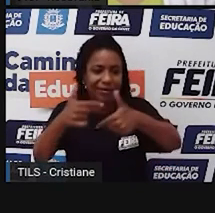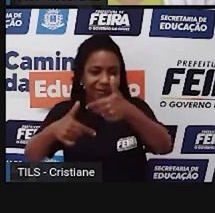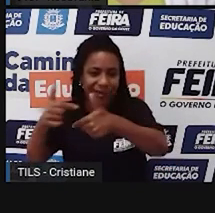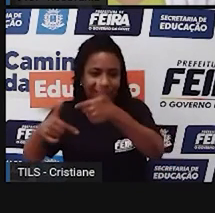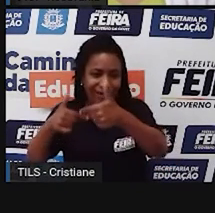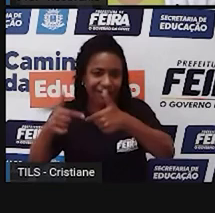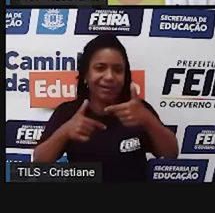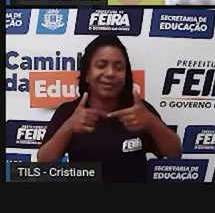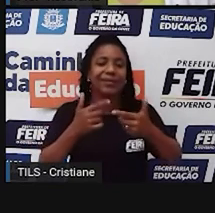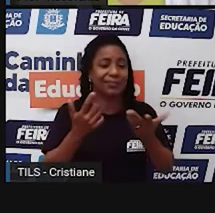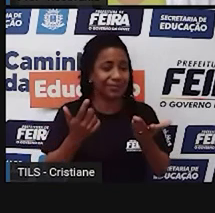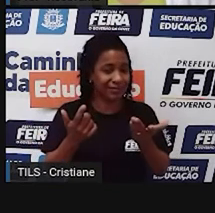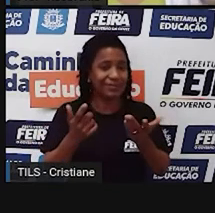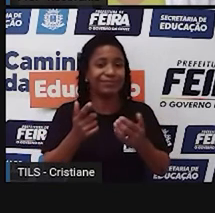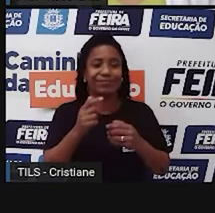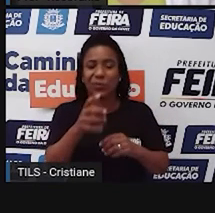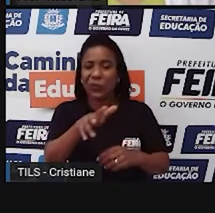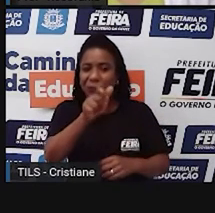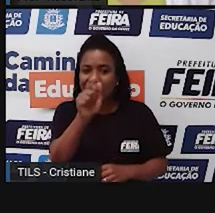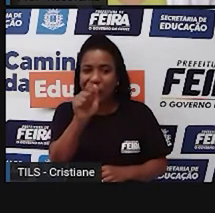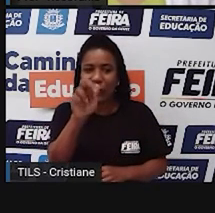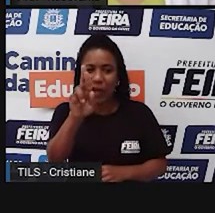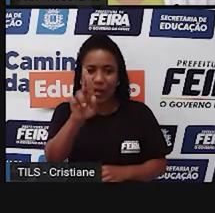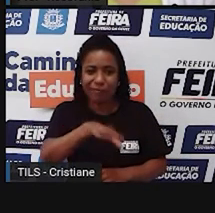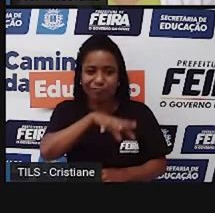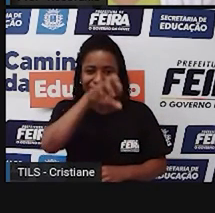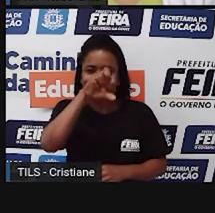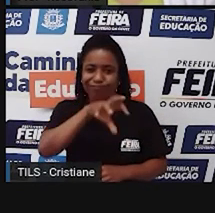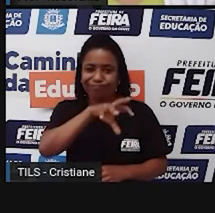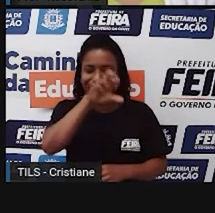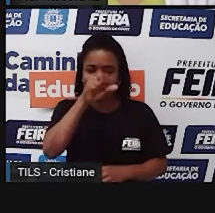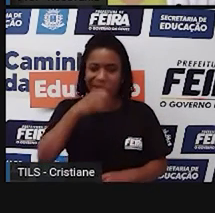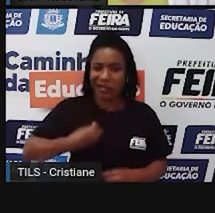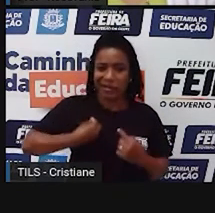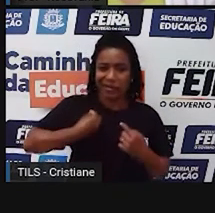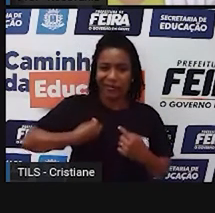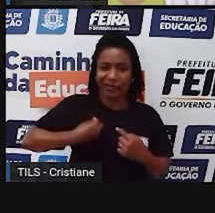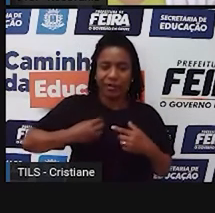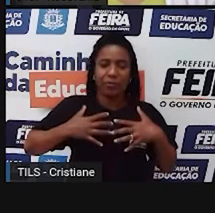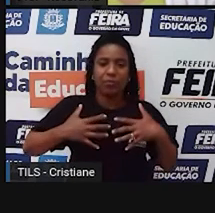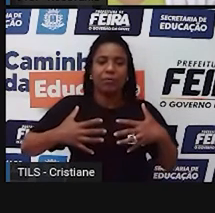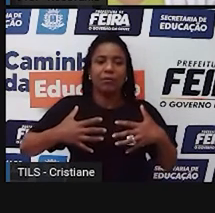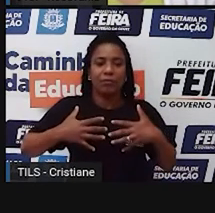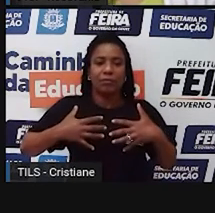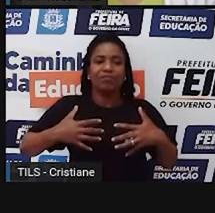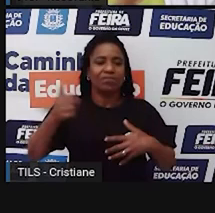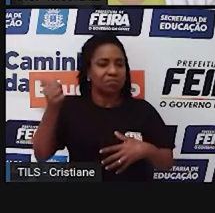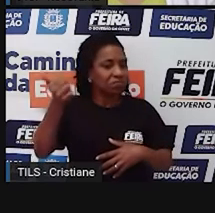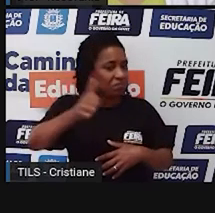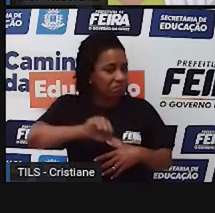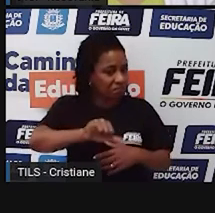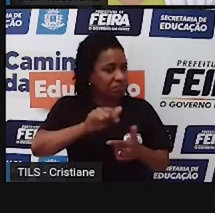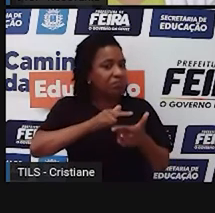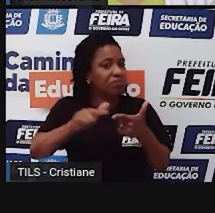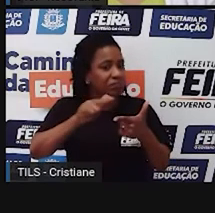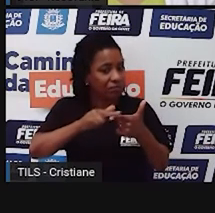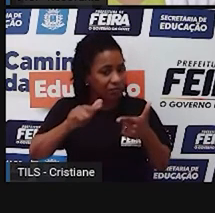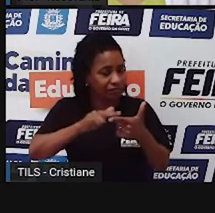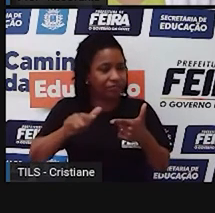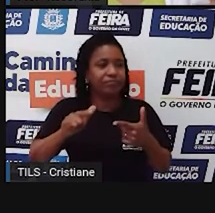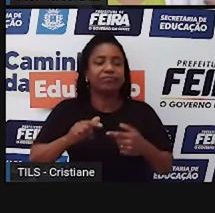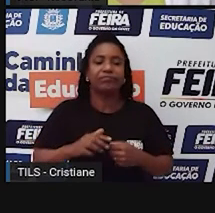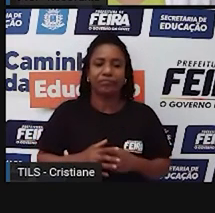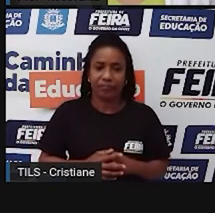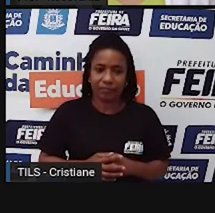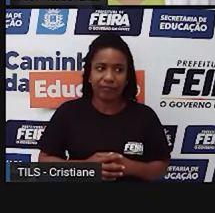de ar que vai gerar, impactar na qualidade de vida como eu já havia dito anteriormente. Então, vocês precisam